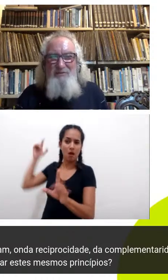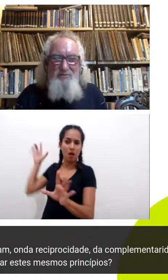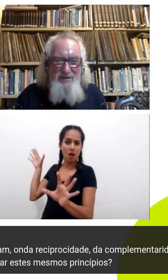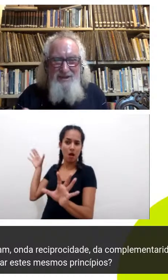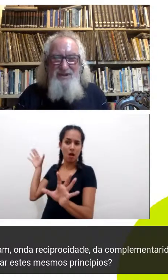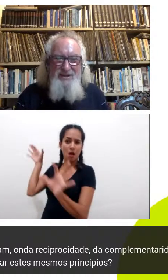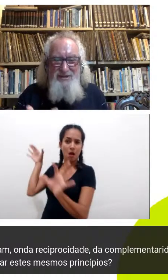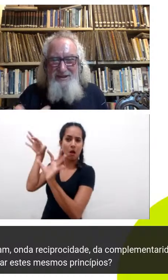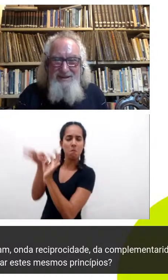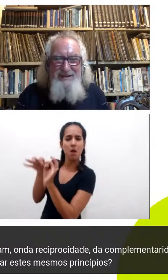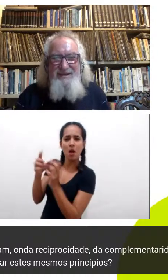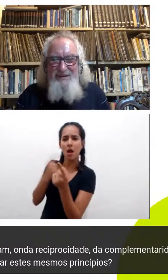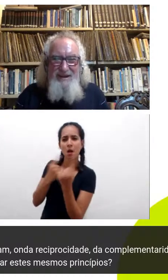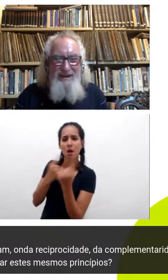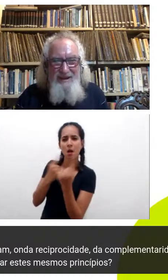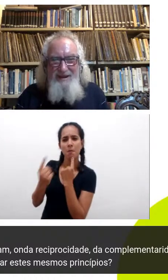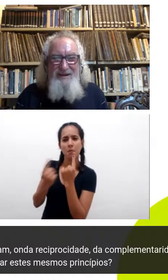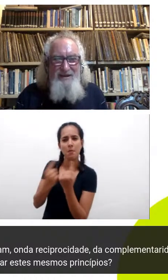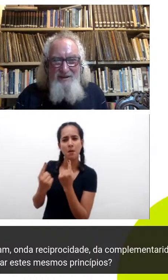aquilo tudo que a gente